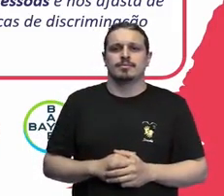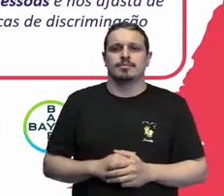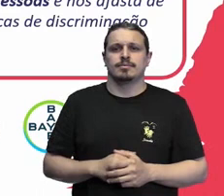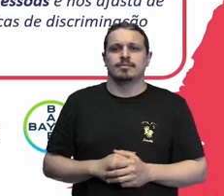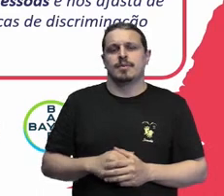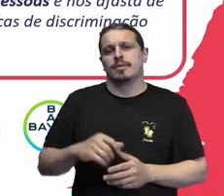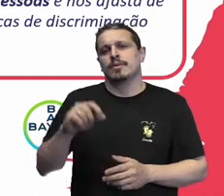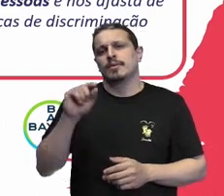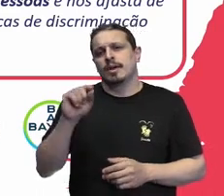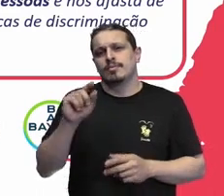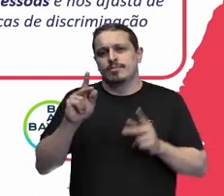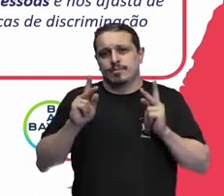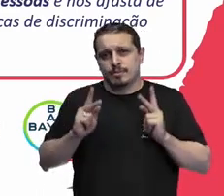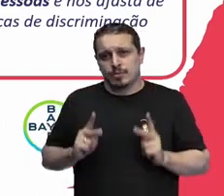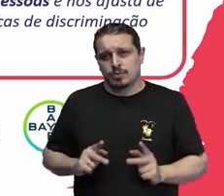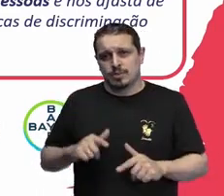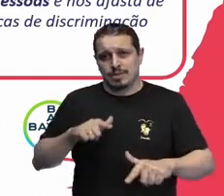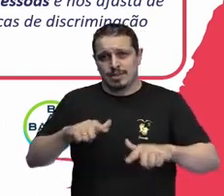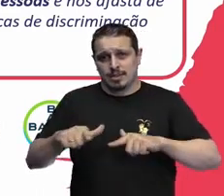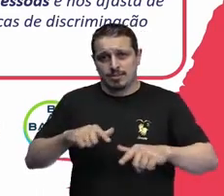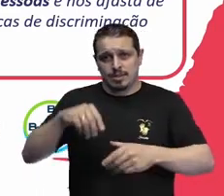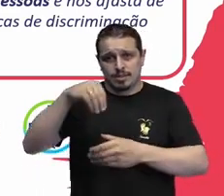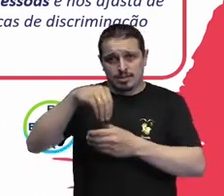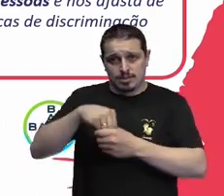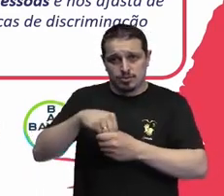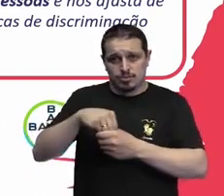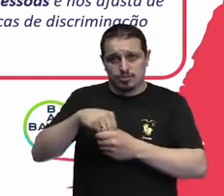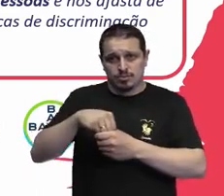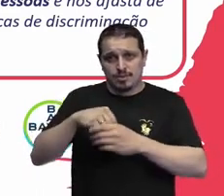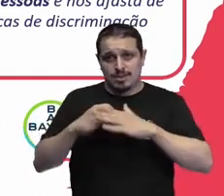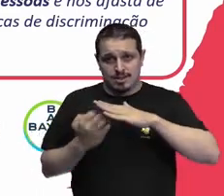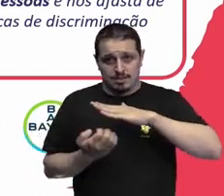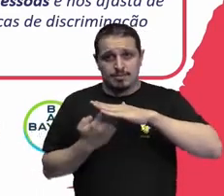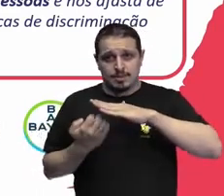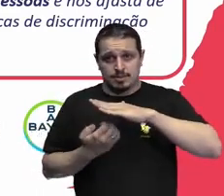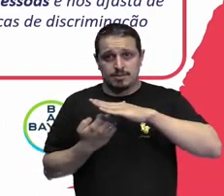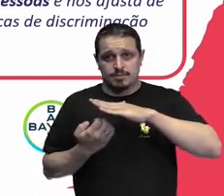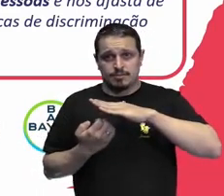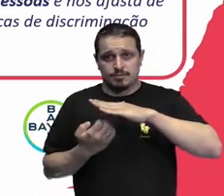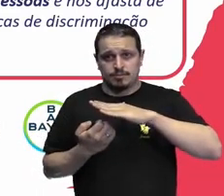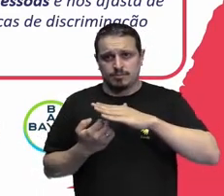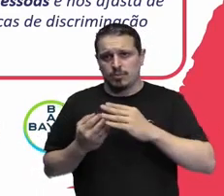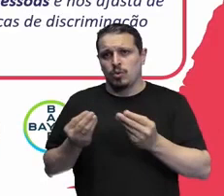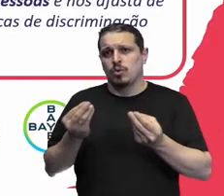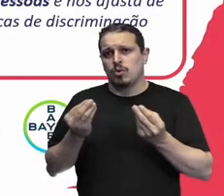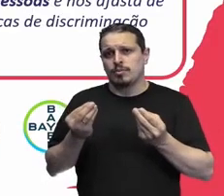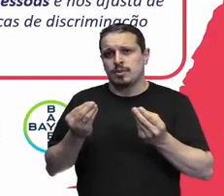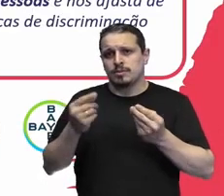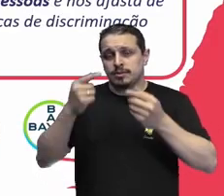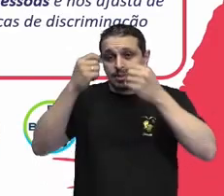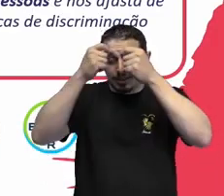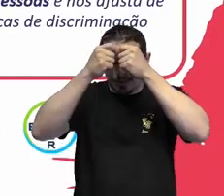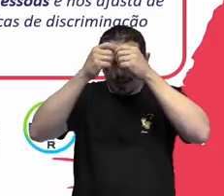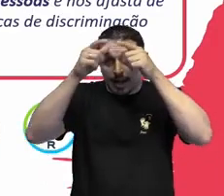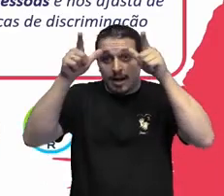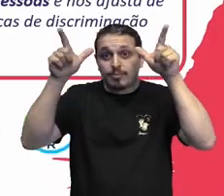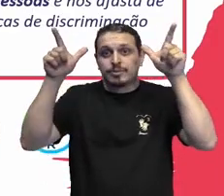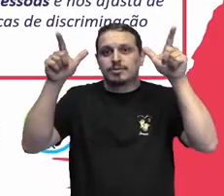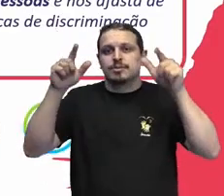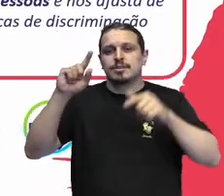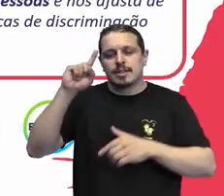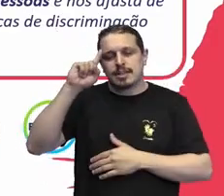trabalham dentro das organizações também o quanto é importante a gente estar aberto a esse tema estudar esse tema e colocar